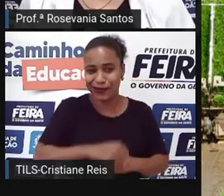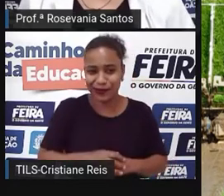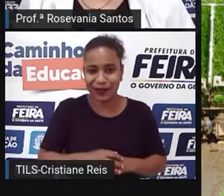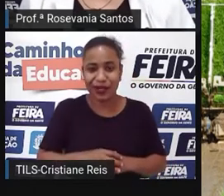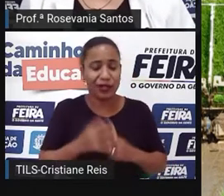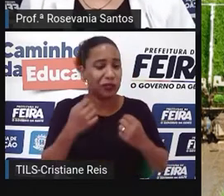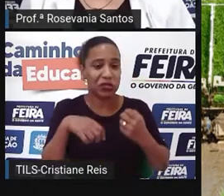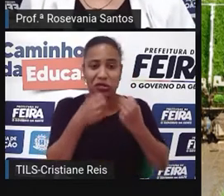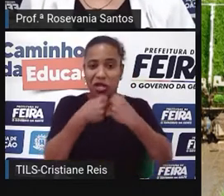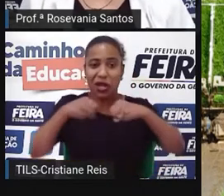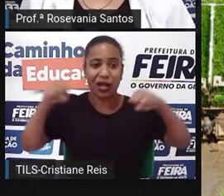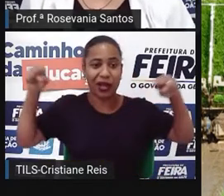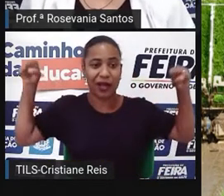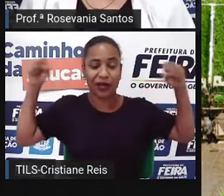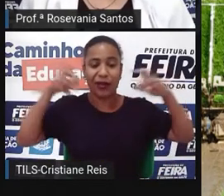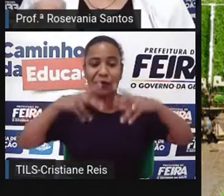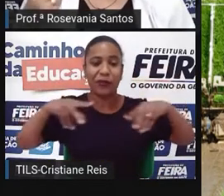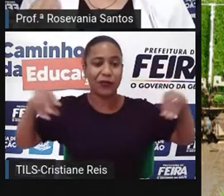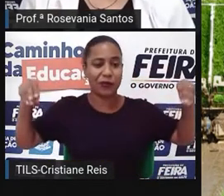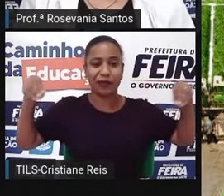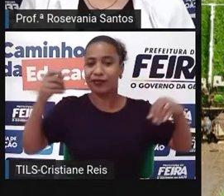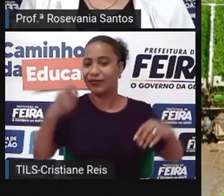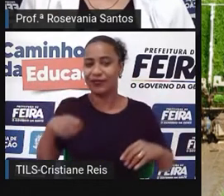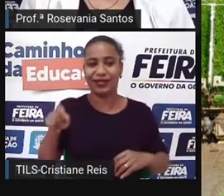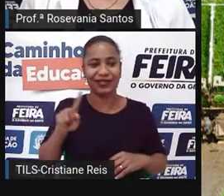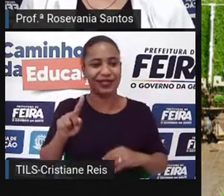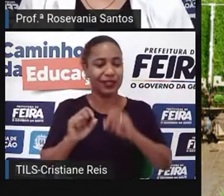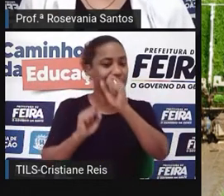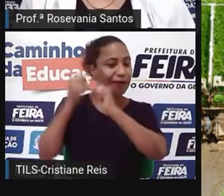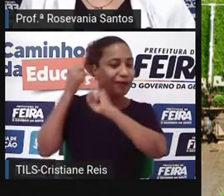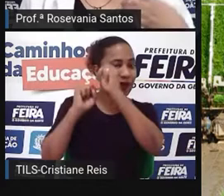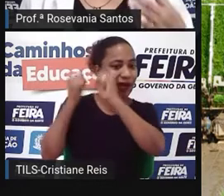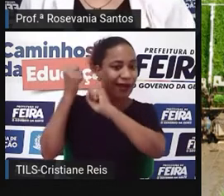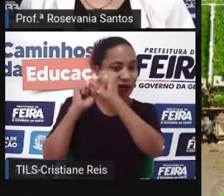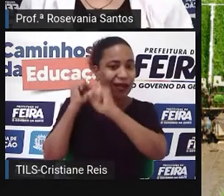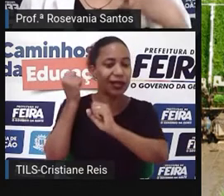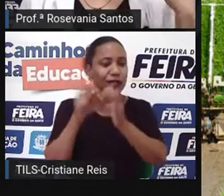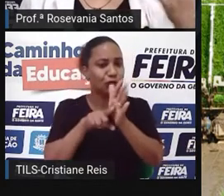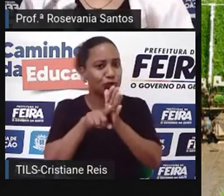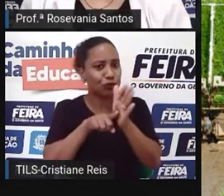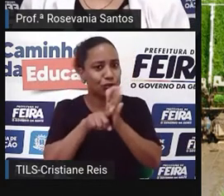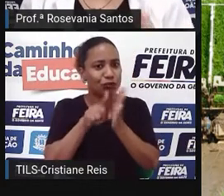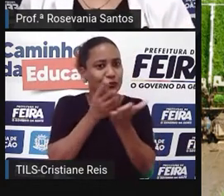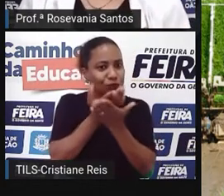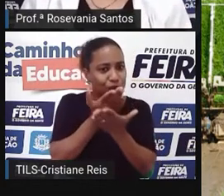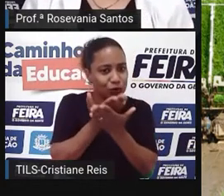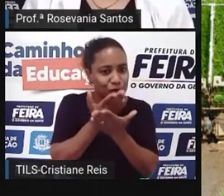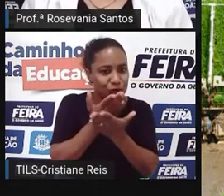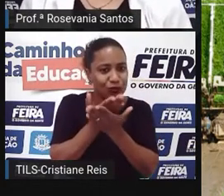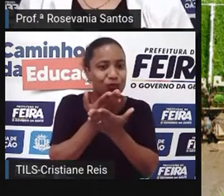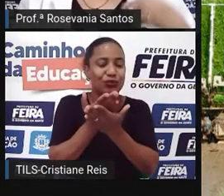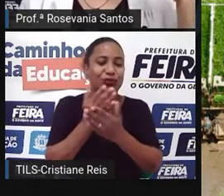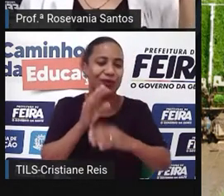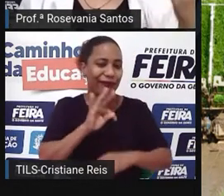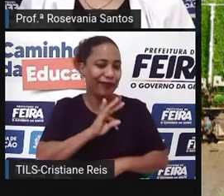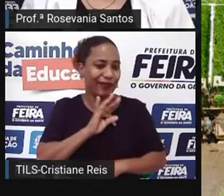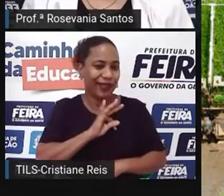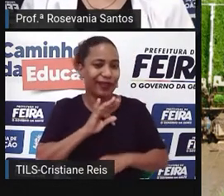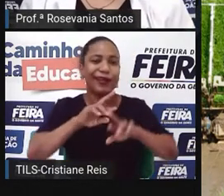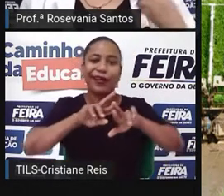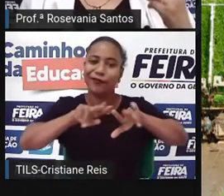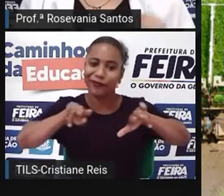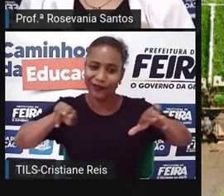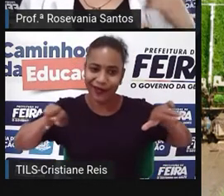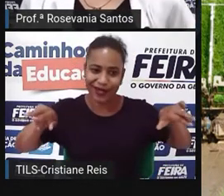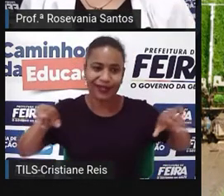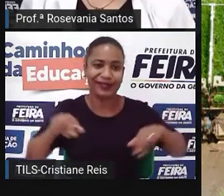modernizadas. Elas usam maquinarias. Elas usam conhecimento de técnicas de manejo, né? Para poder fazer isso. Tem uma série